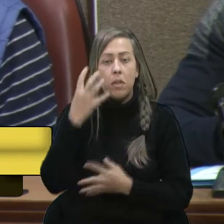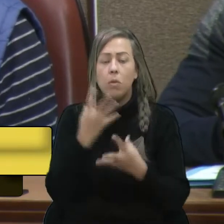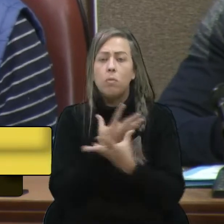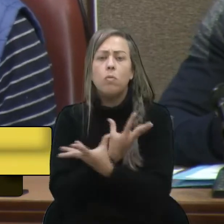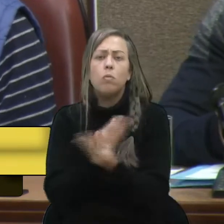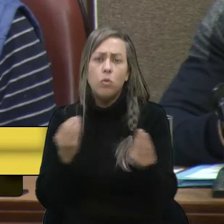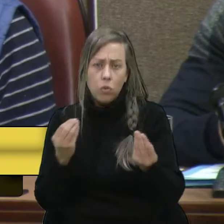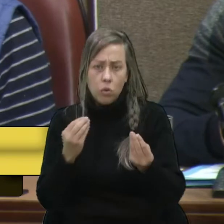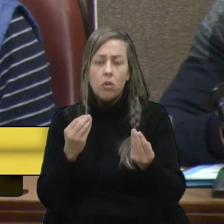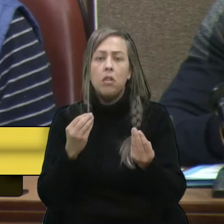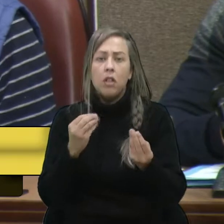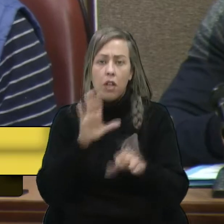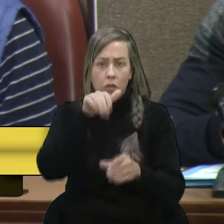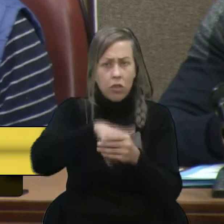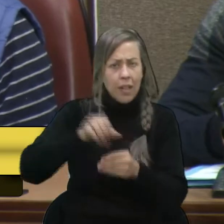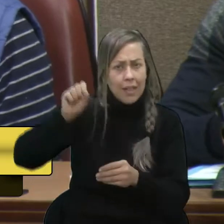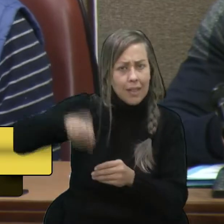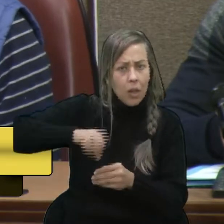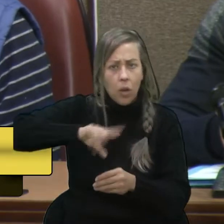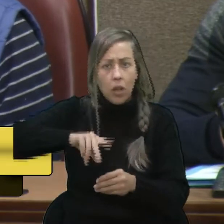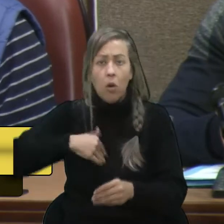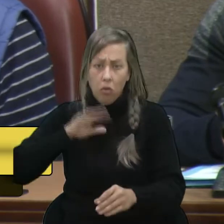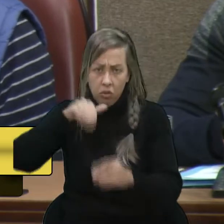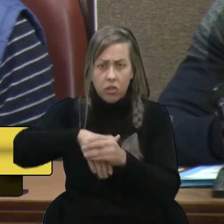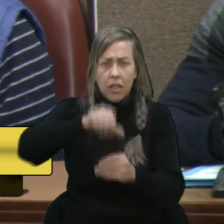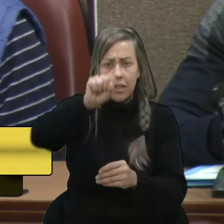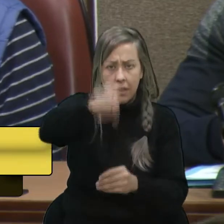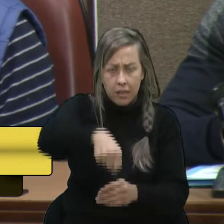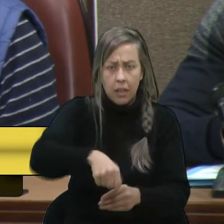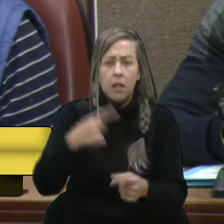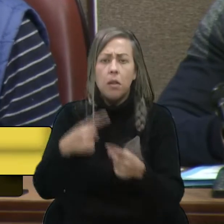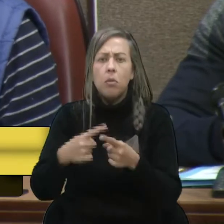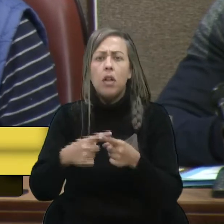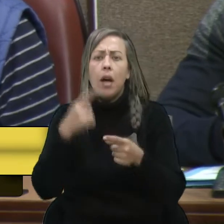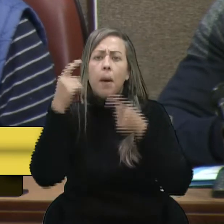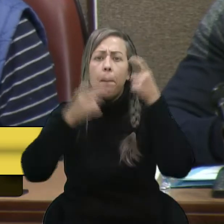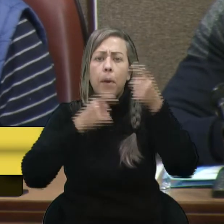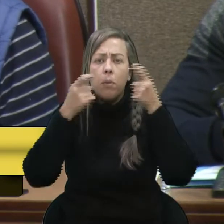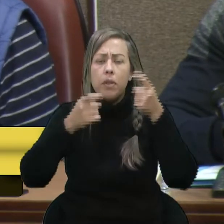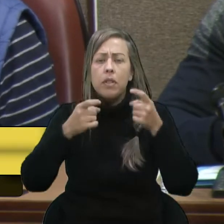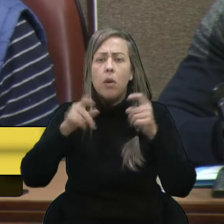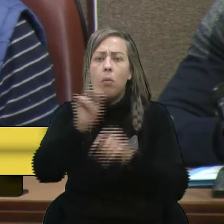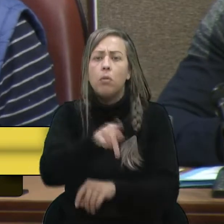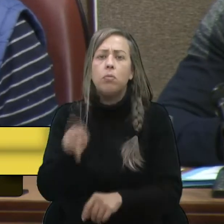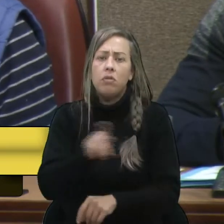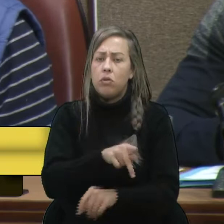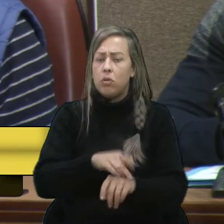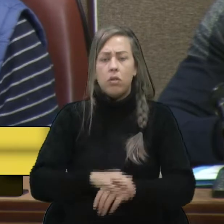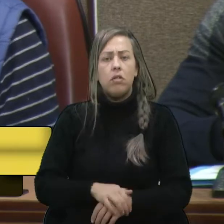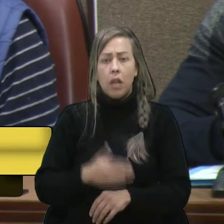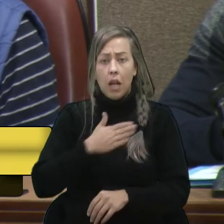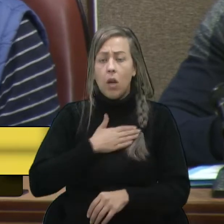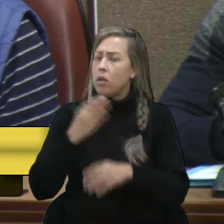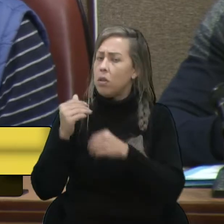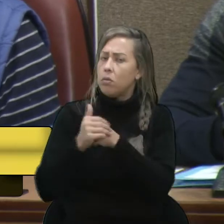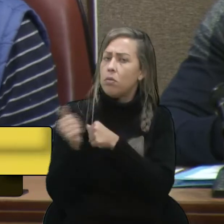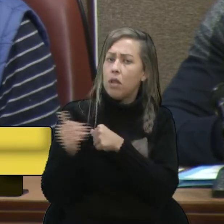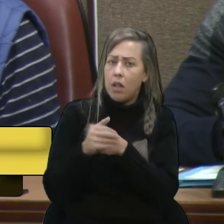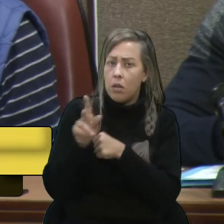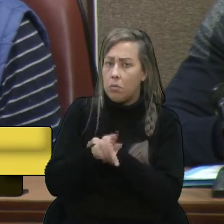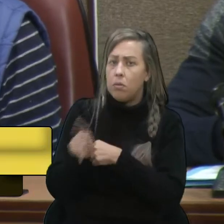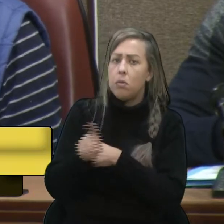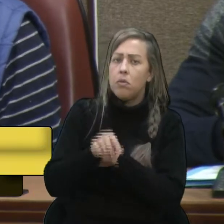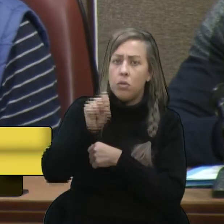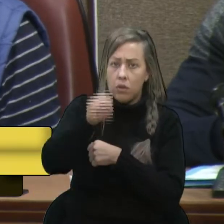em votar sim ou não, vou votar sim, pela preocupação que eu estou tendo pelos professores. Eu tenho um carinho muito grande pelos